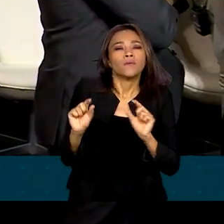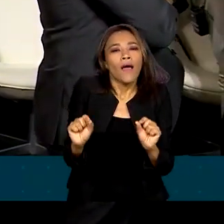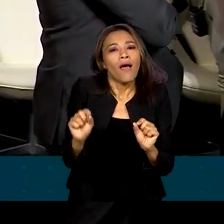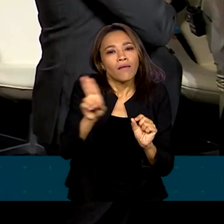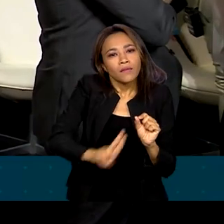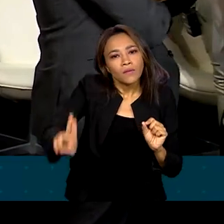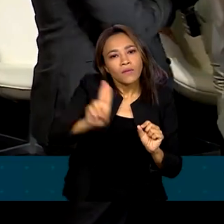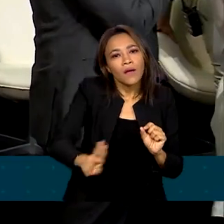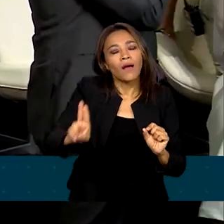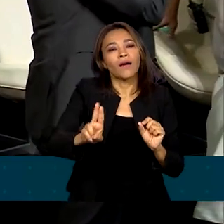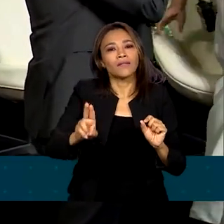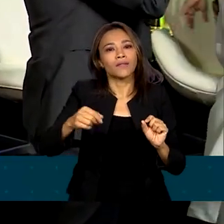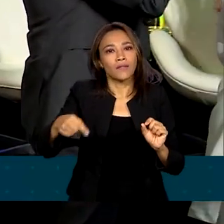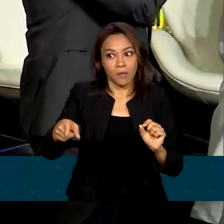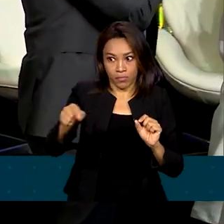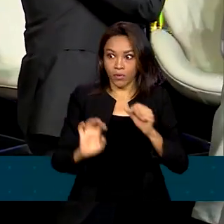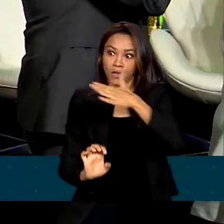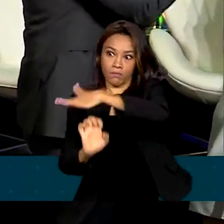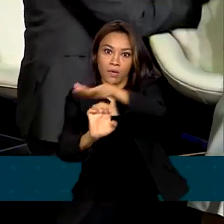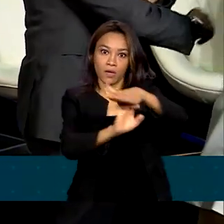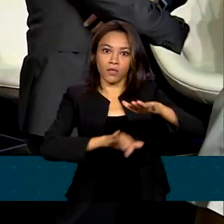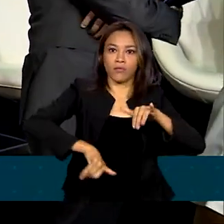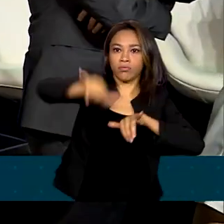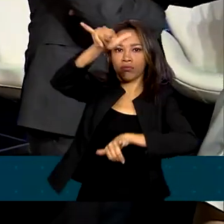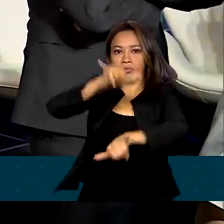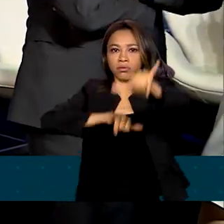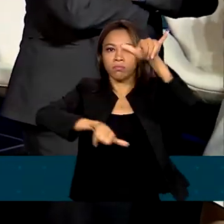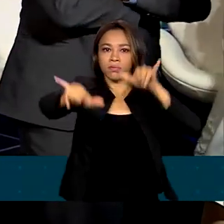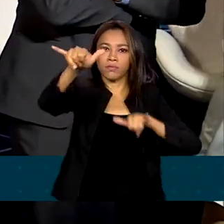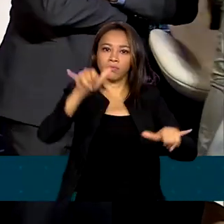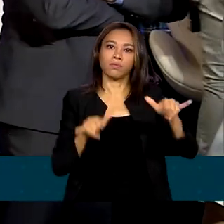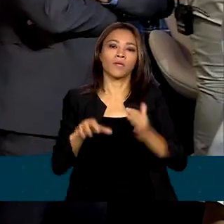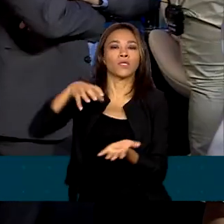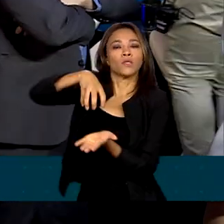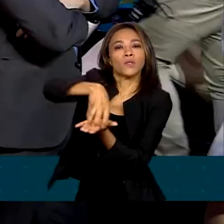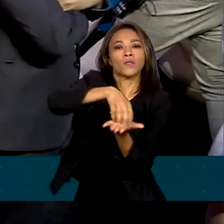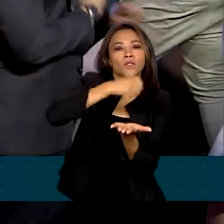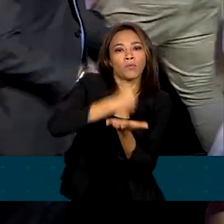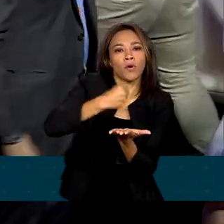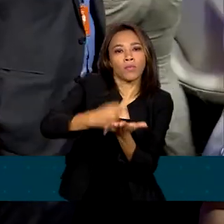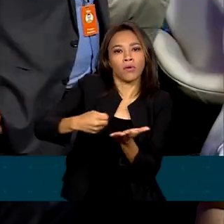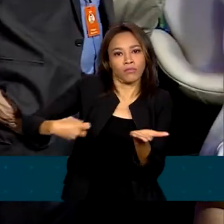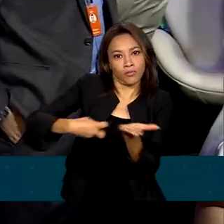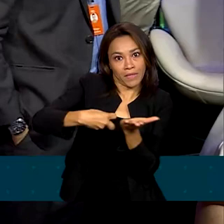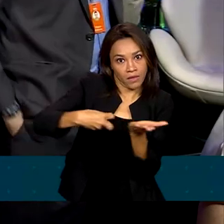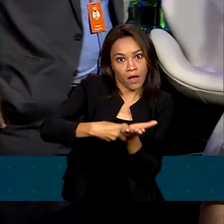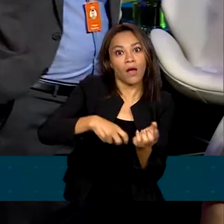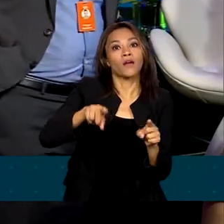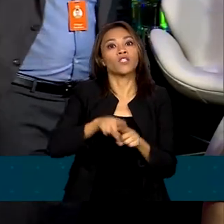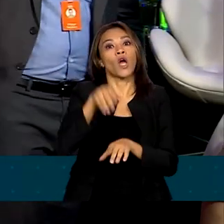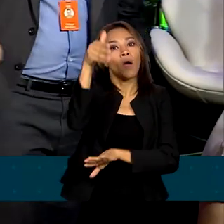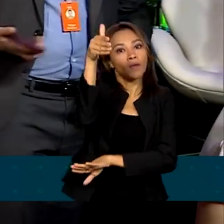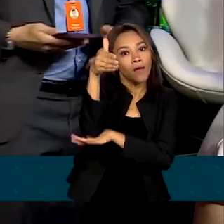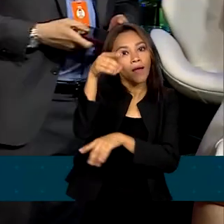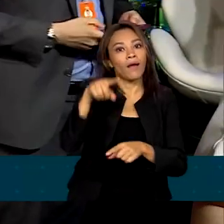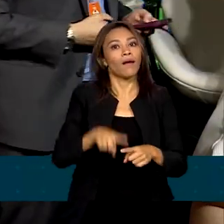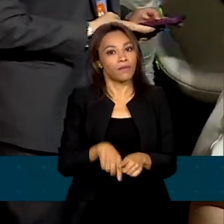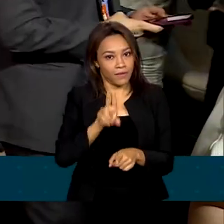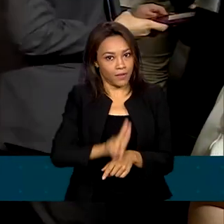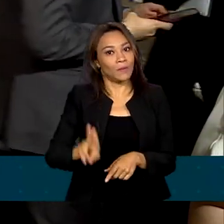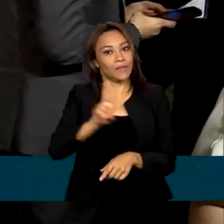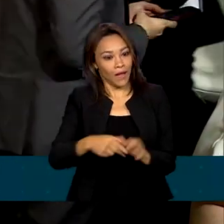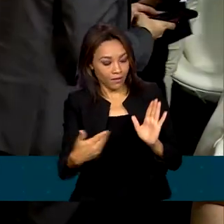será usada por companhias aéreas, agências de viagem, hotéis e pousadas. Ela também volta a ser